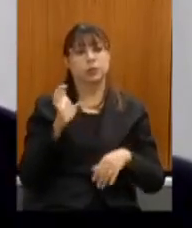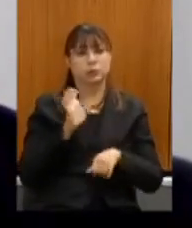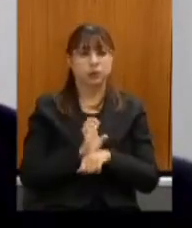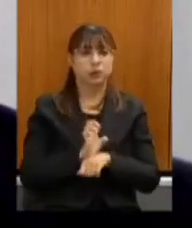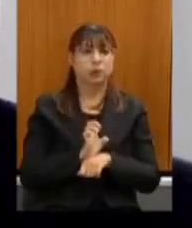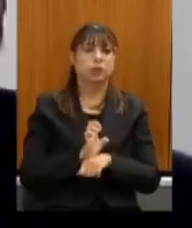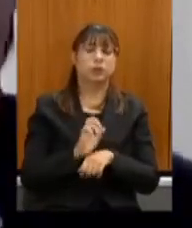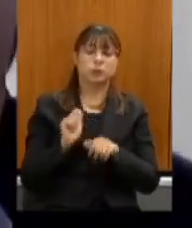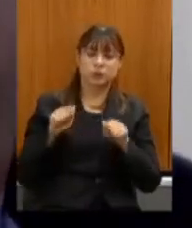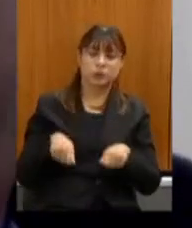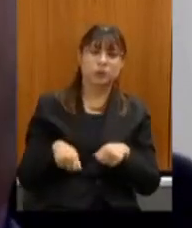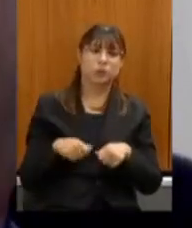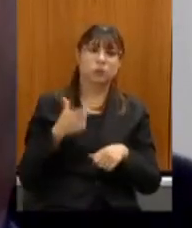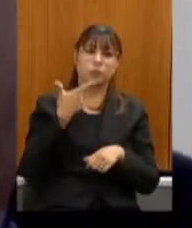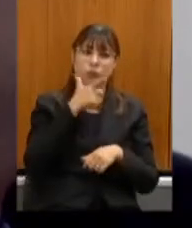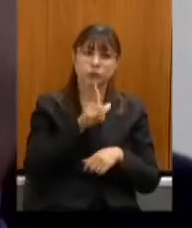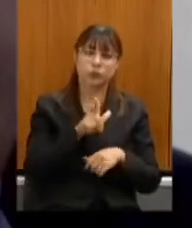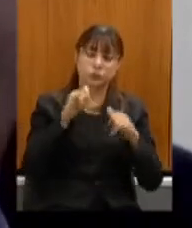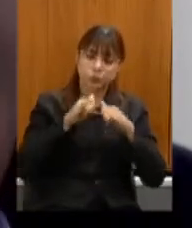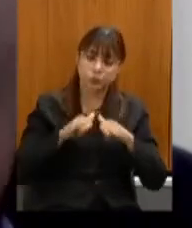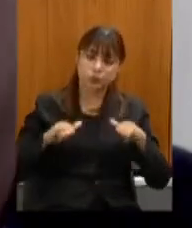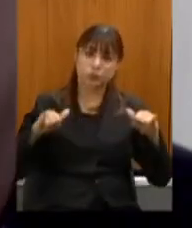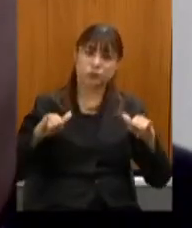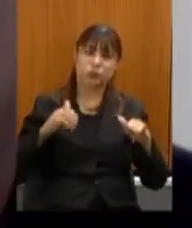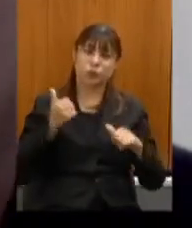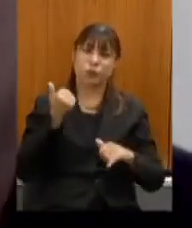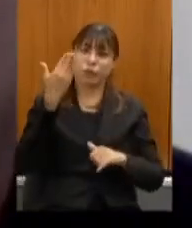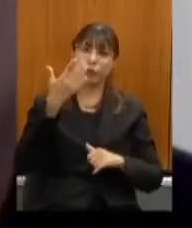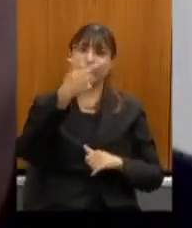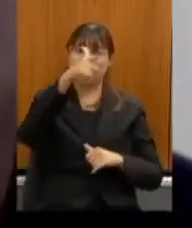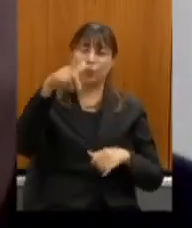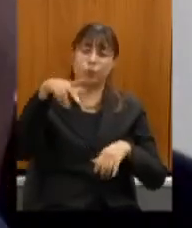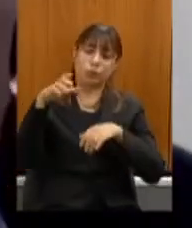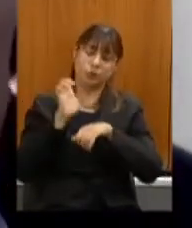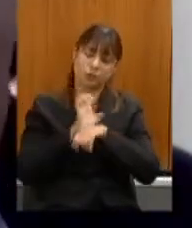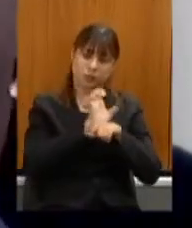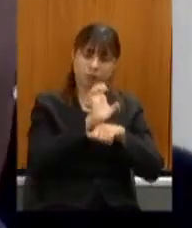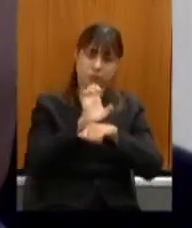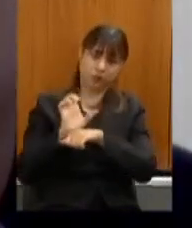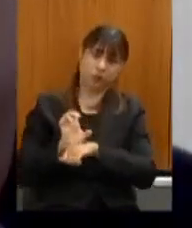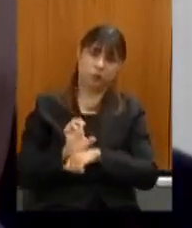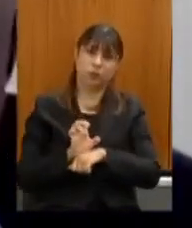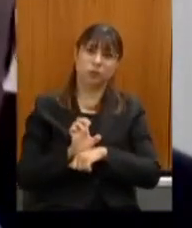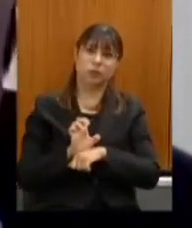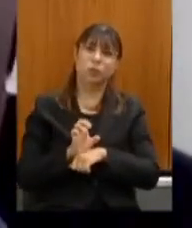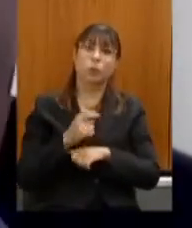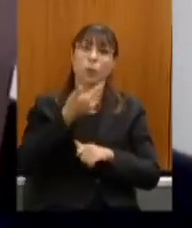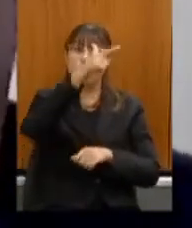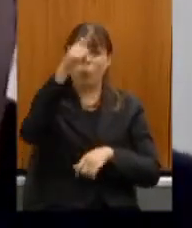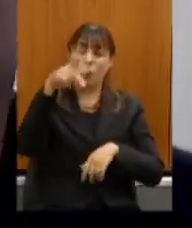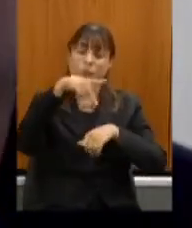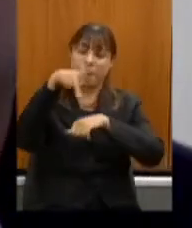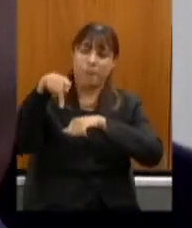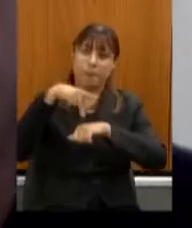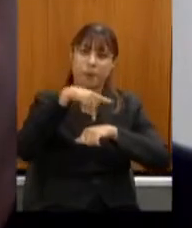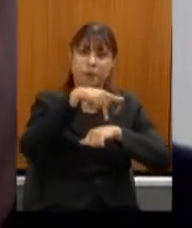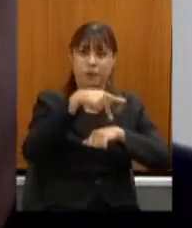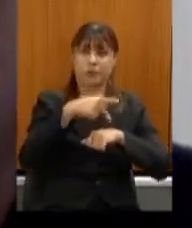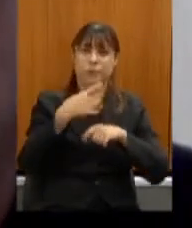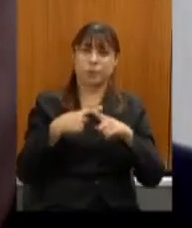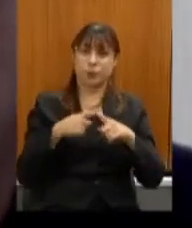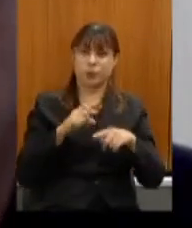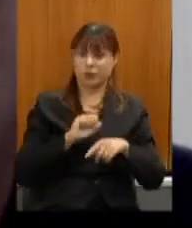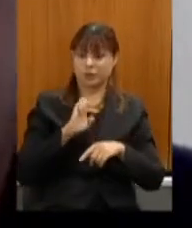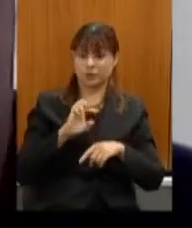ter condições de fazer propagandas para fora do nosso estado para outros estados para outros países porque sem essa lei